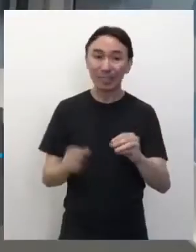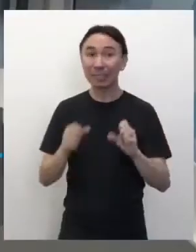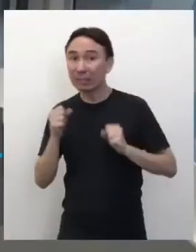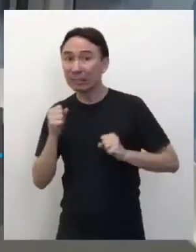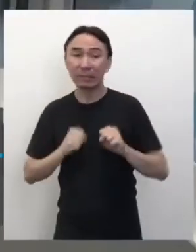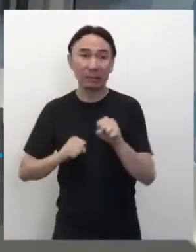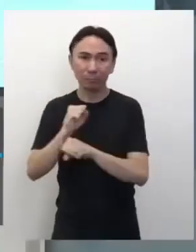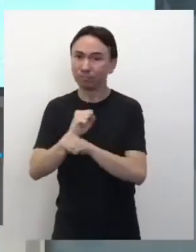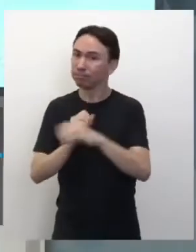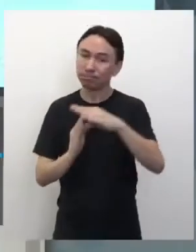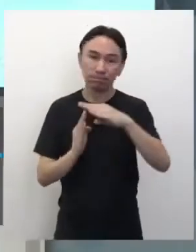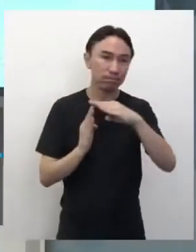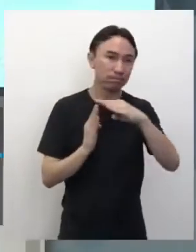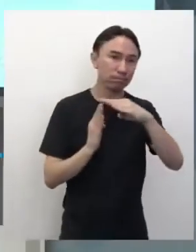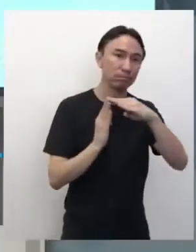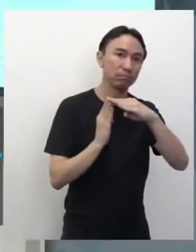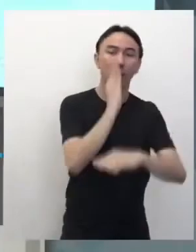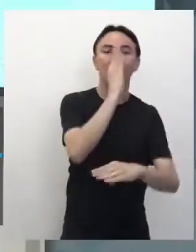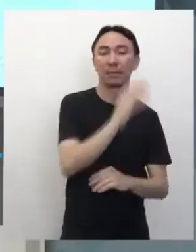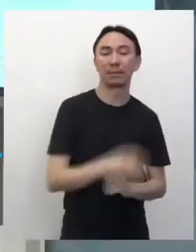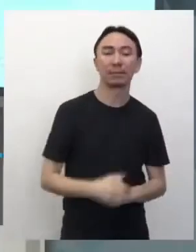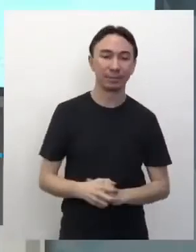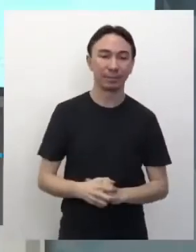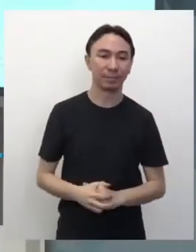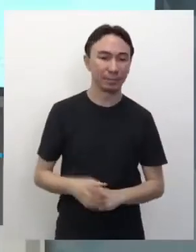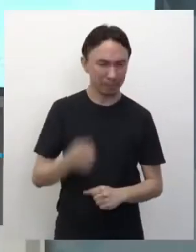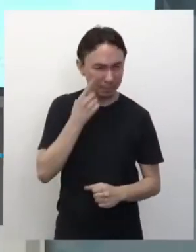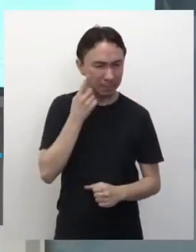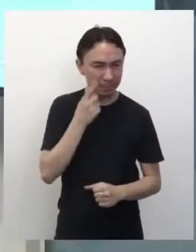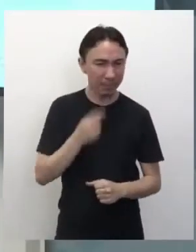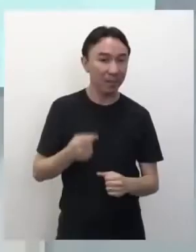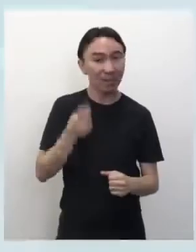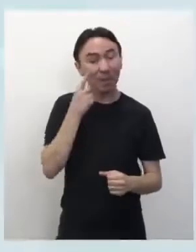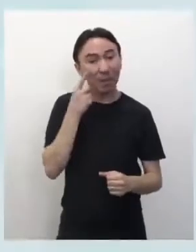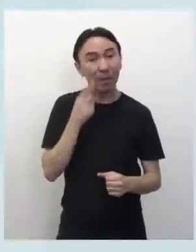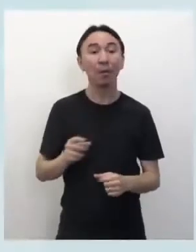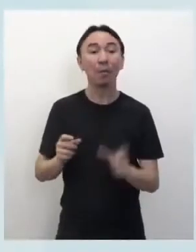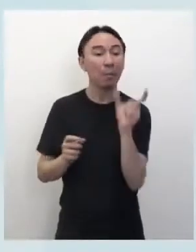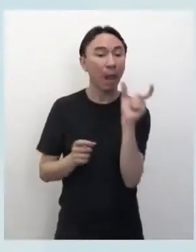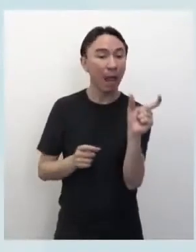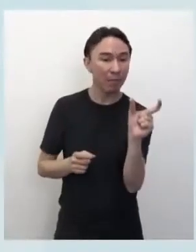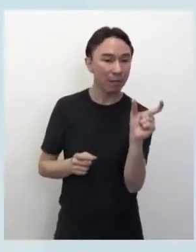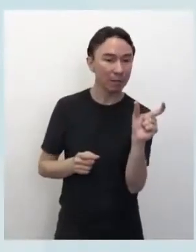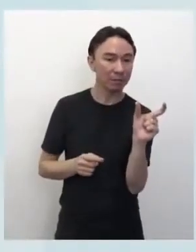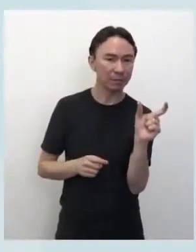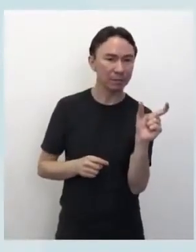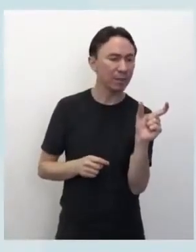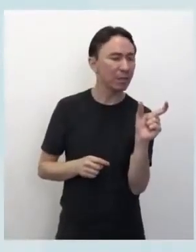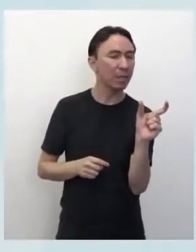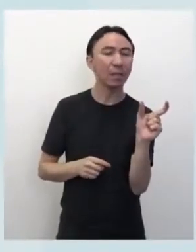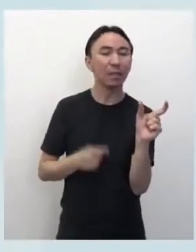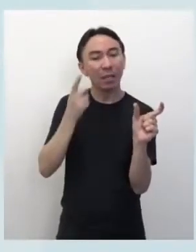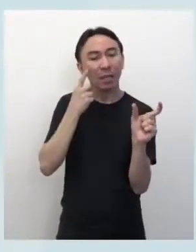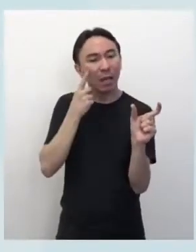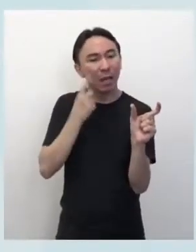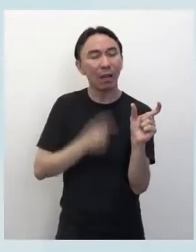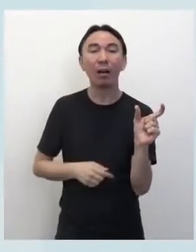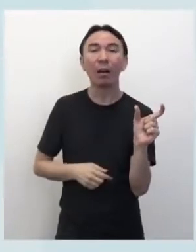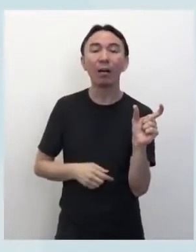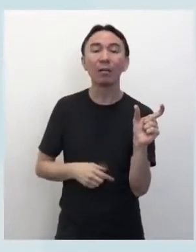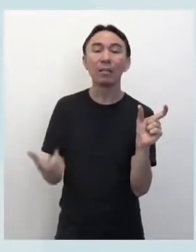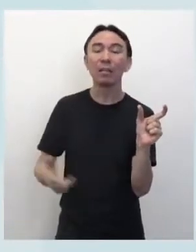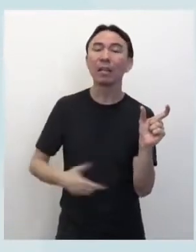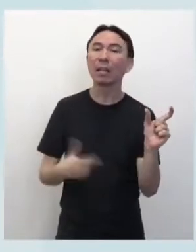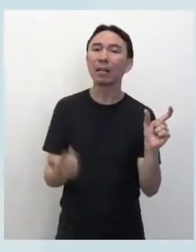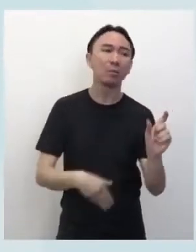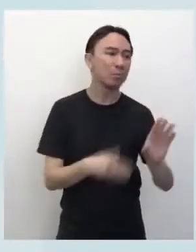Vamos lá, então, juntos aí, verificar as palavras? Então temos aí uma primeira, né, no isolamento. Então,